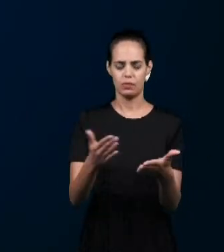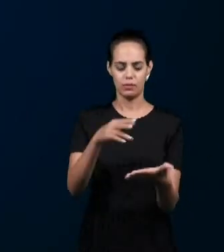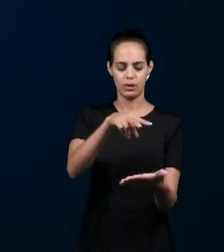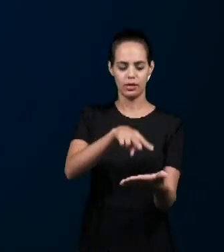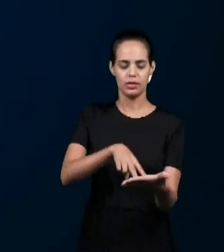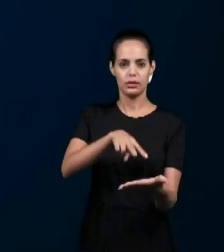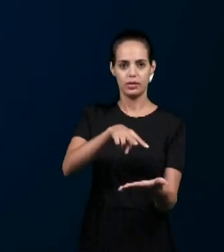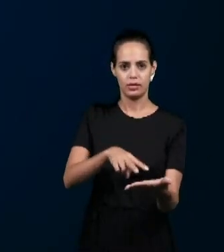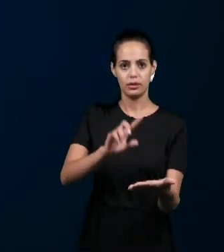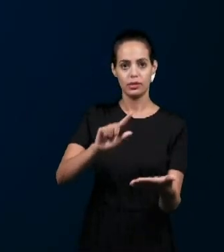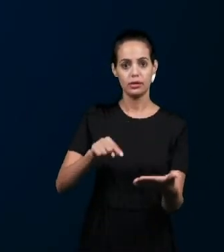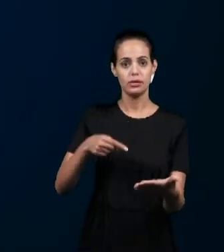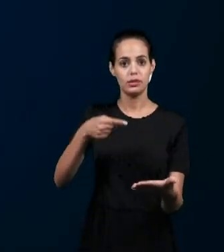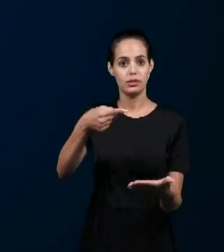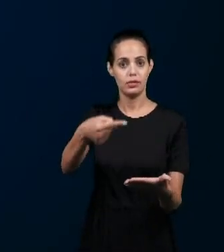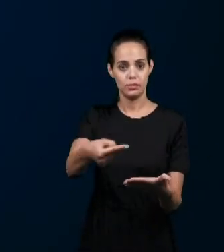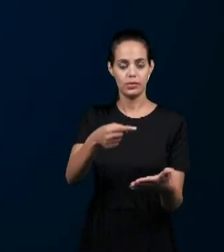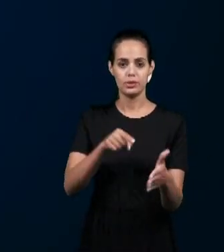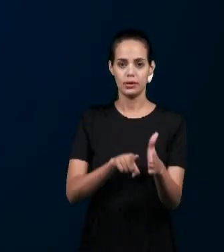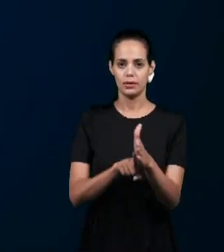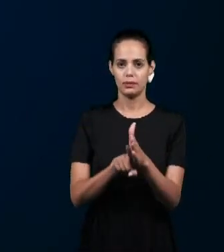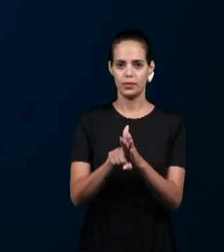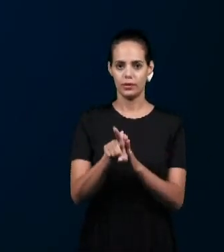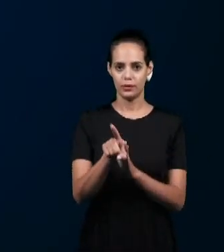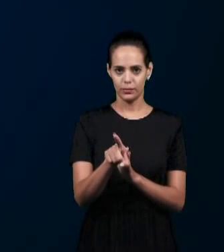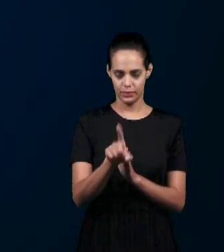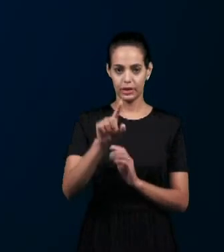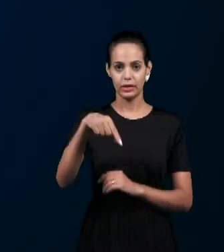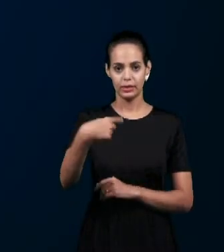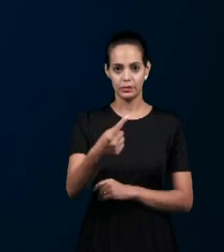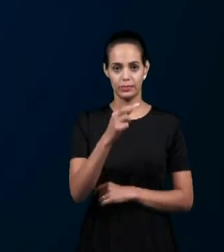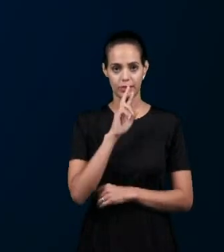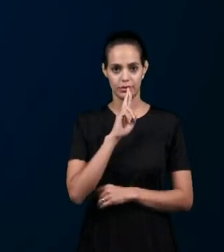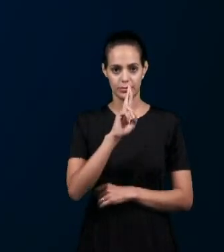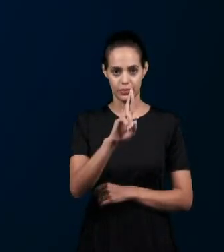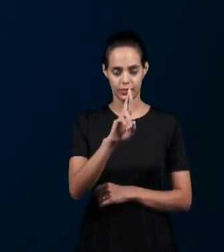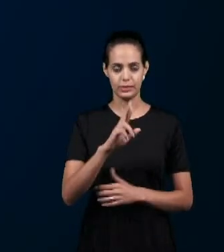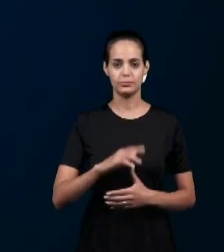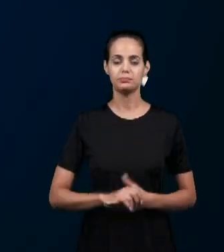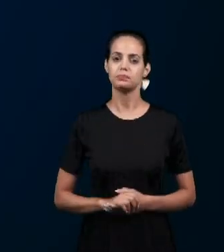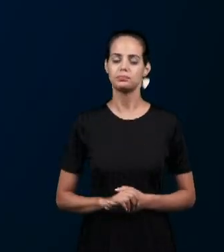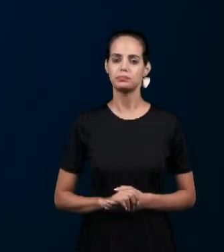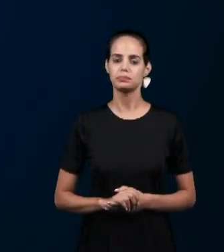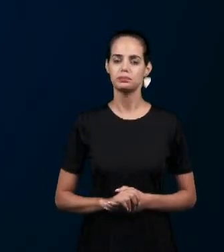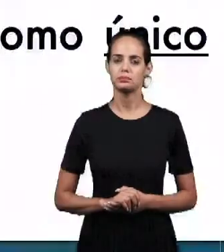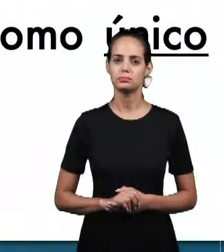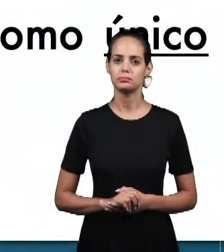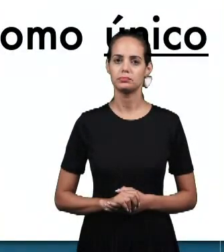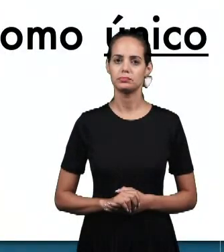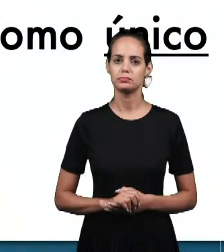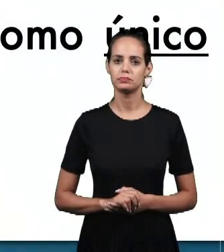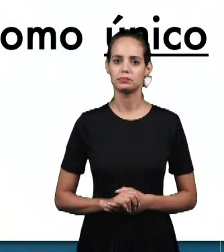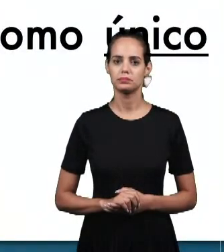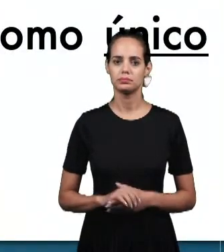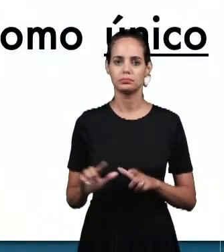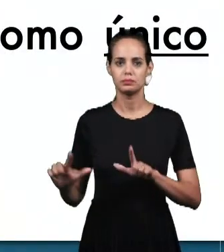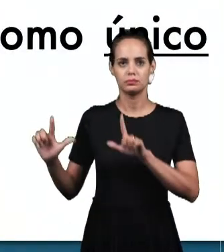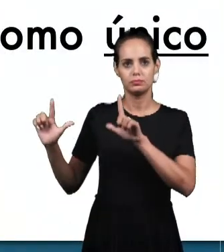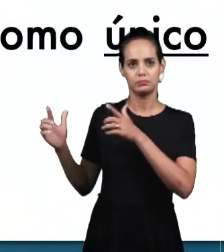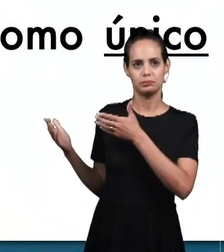depois passaremos a pergunta e em seguida as respostas A afirmação é a seguinte Já vimos